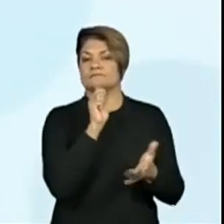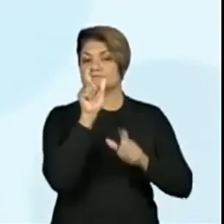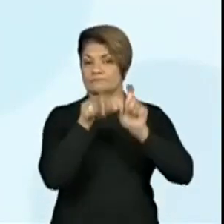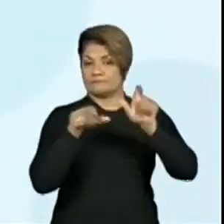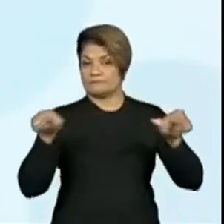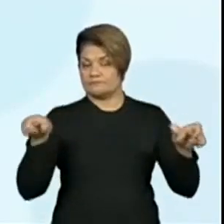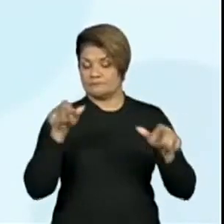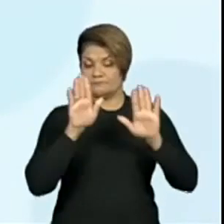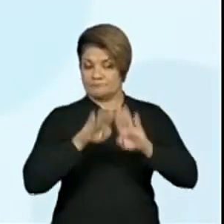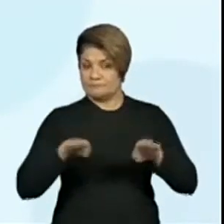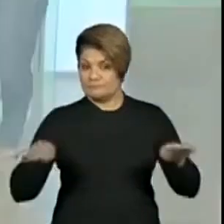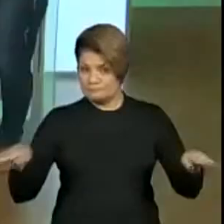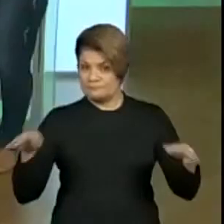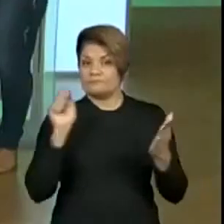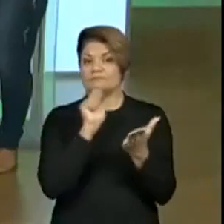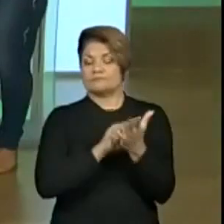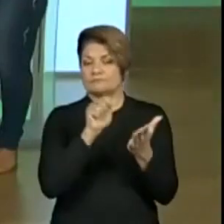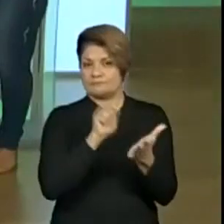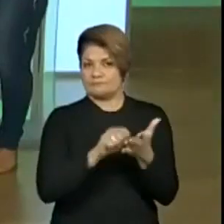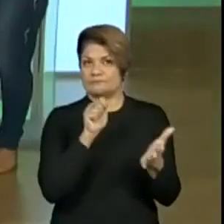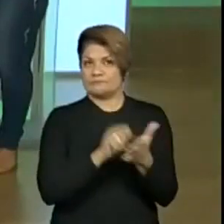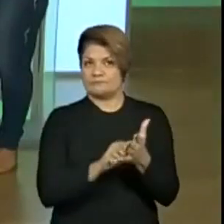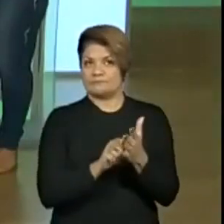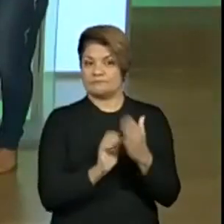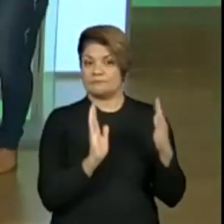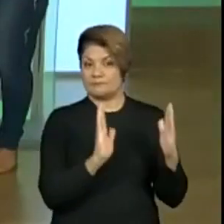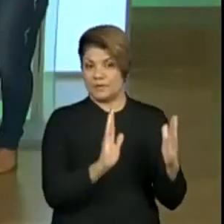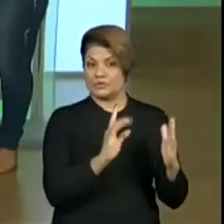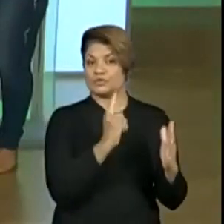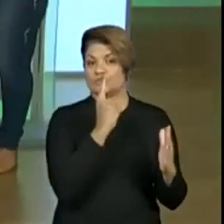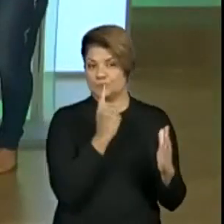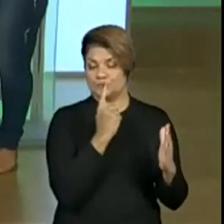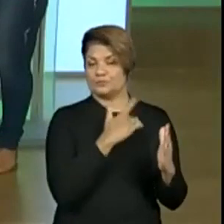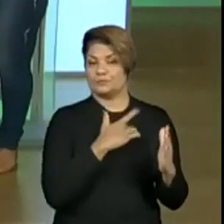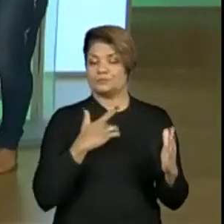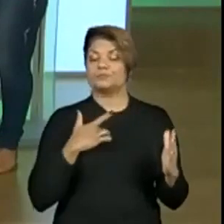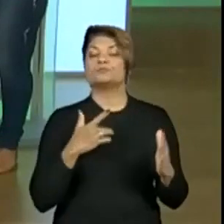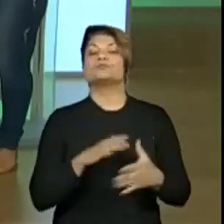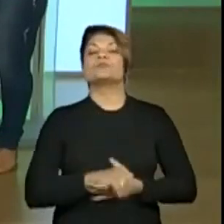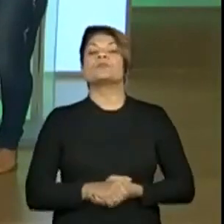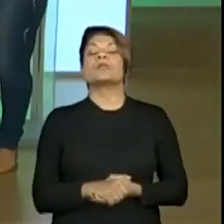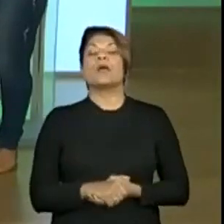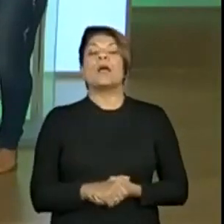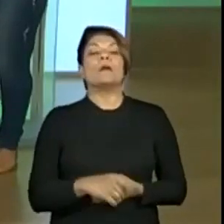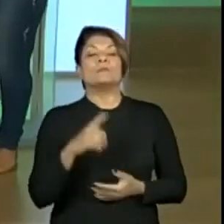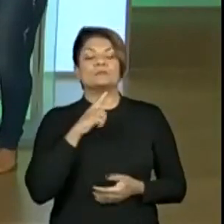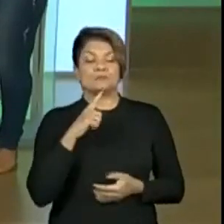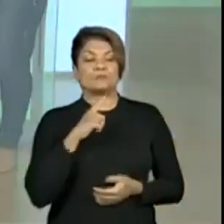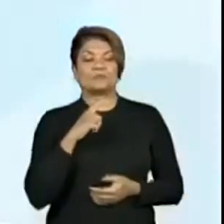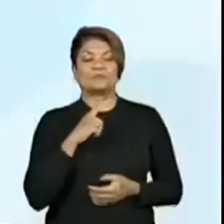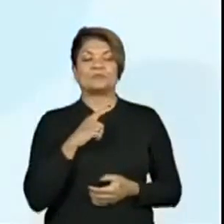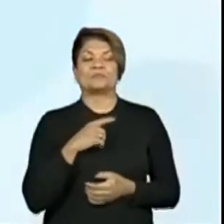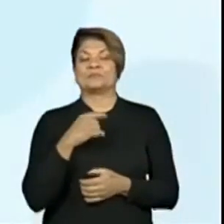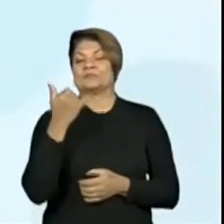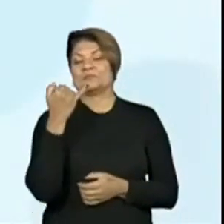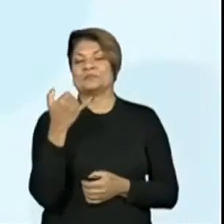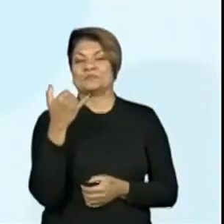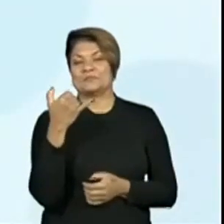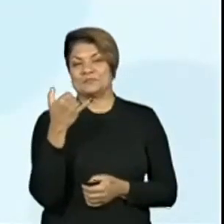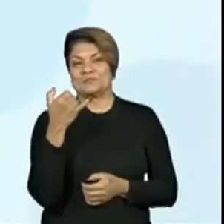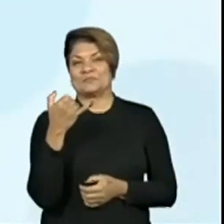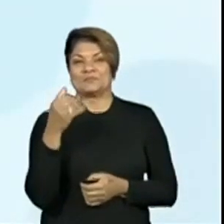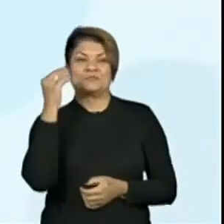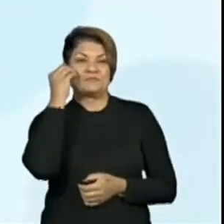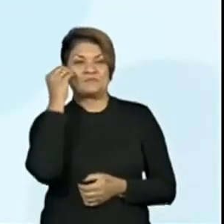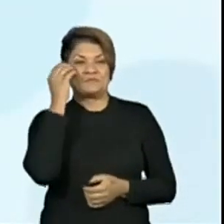Escritores Mirins, parte 1. Vamos lá que eu vou testar a minha caneta para ver se eu consigo marcar a leitura. Escritores